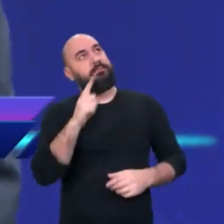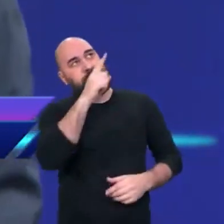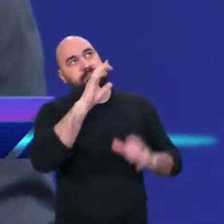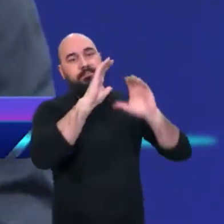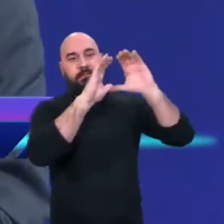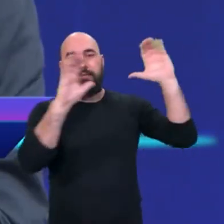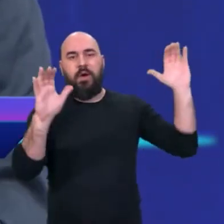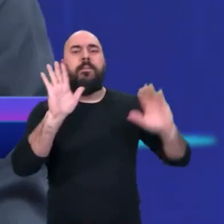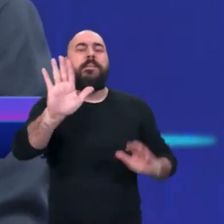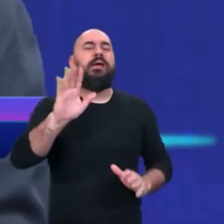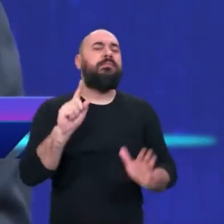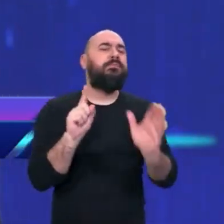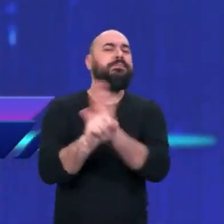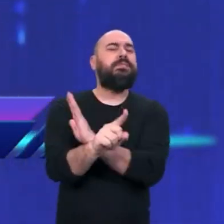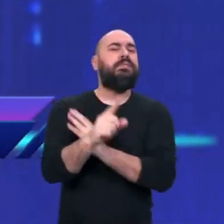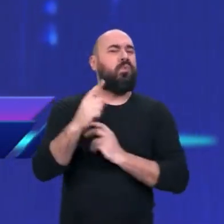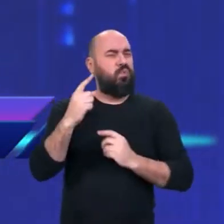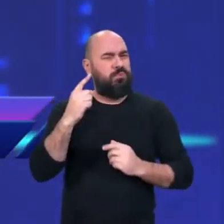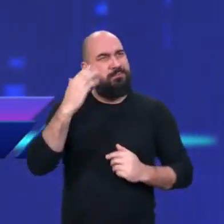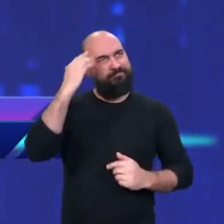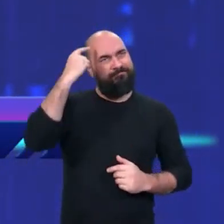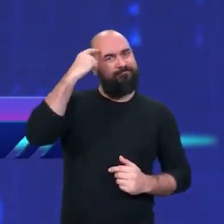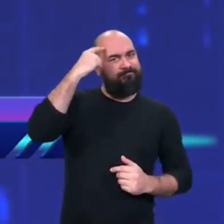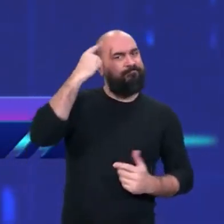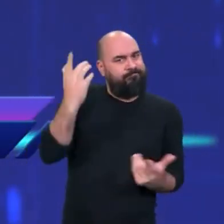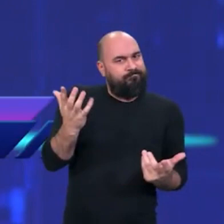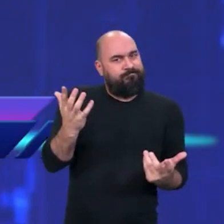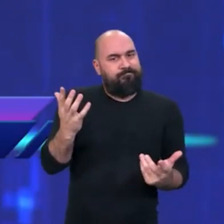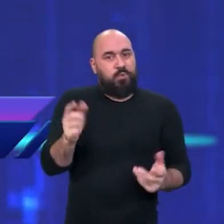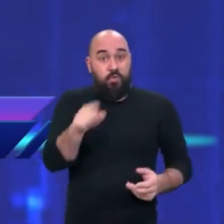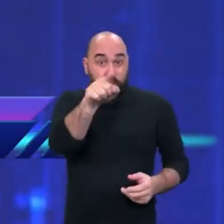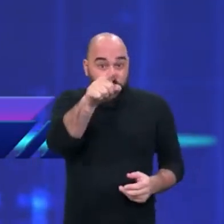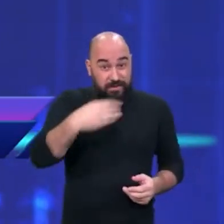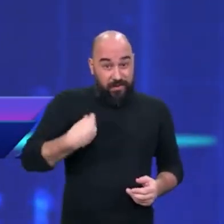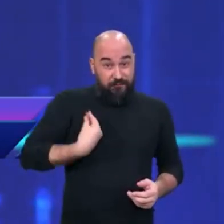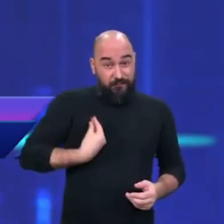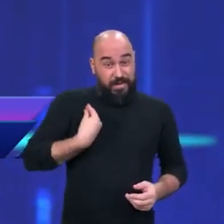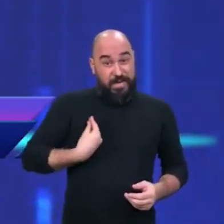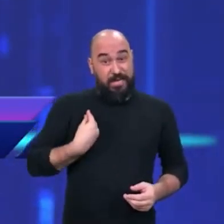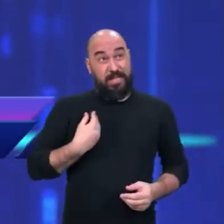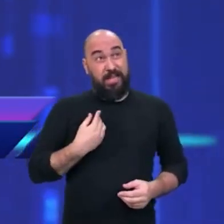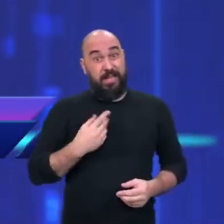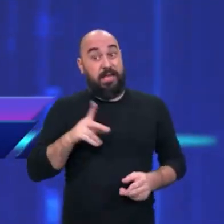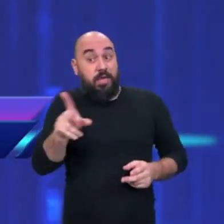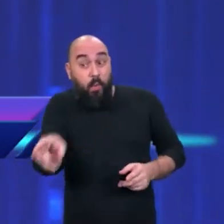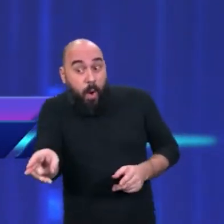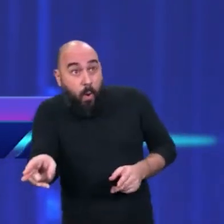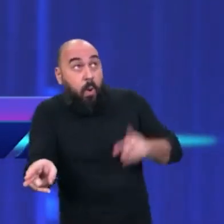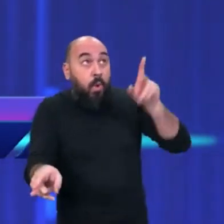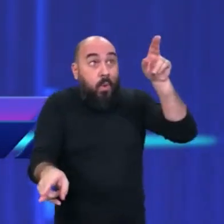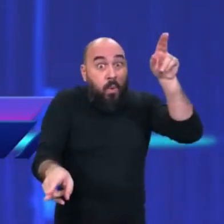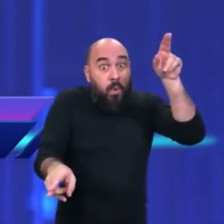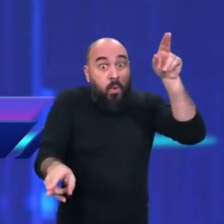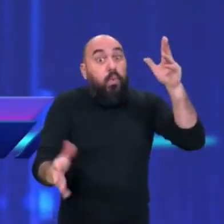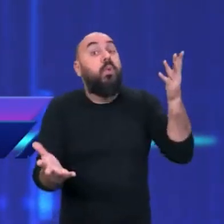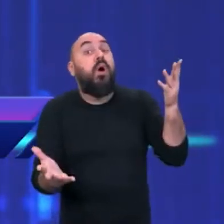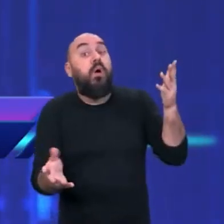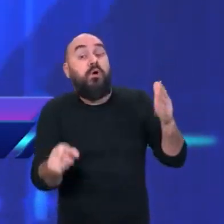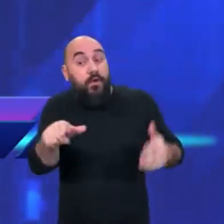mas a grande questão é, você está vivendo de acordo com quem quer ir para céu?